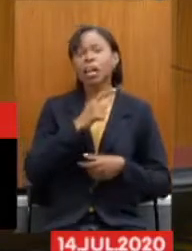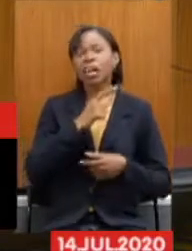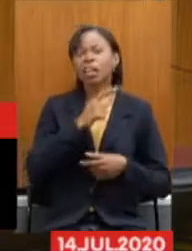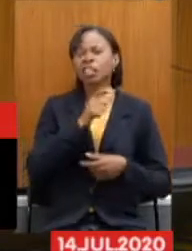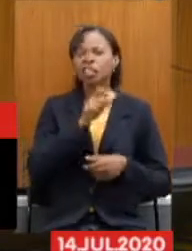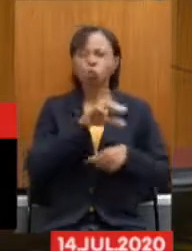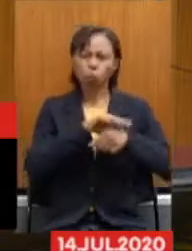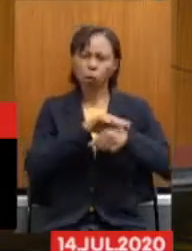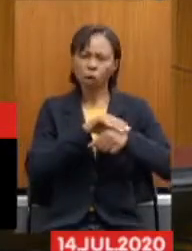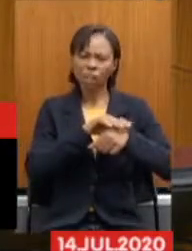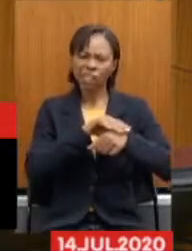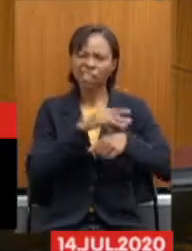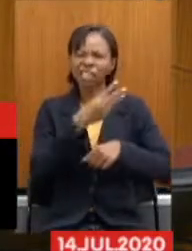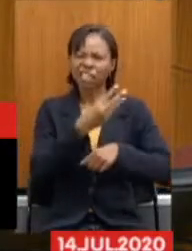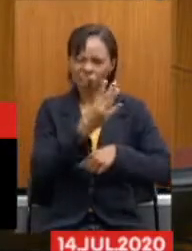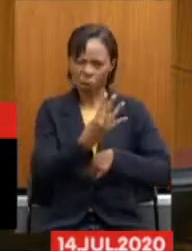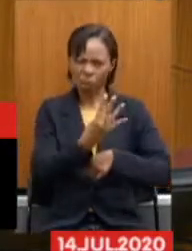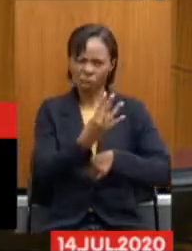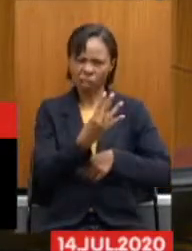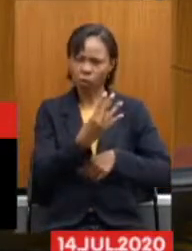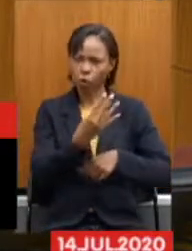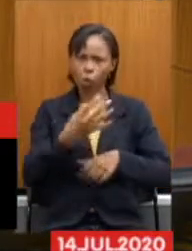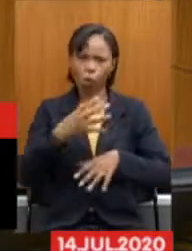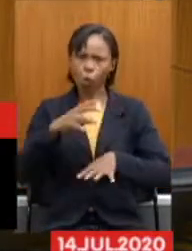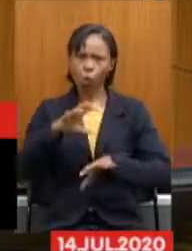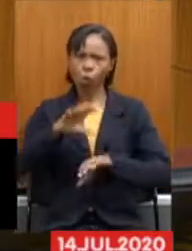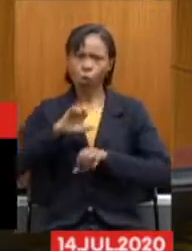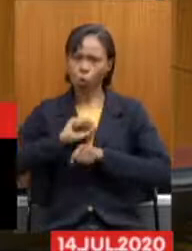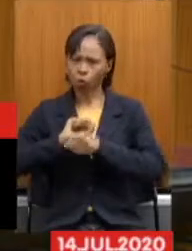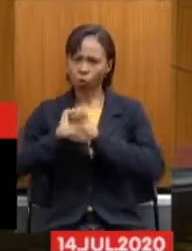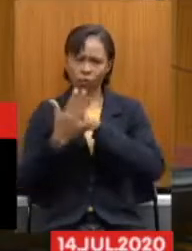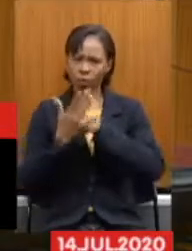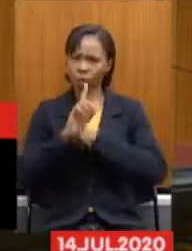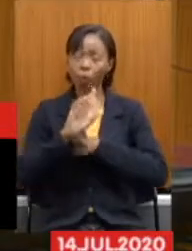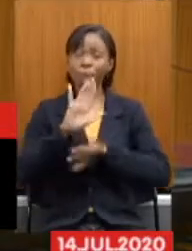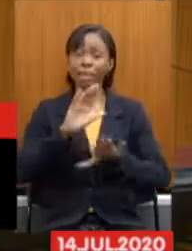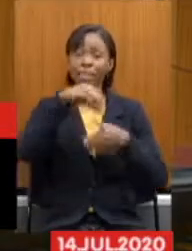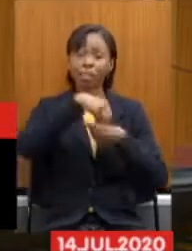coronavírus, 15 foram contaminados internamente.